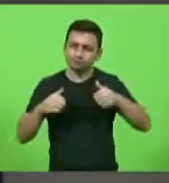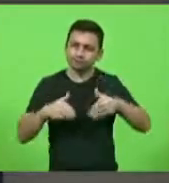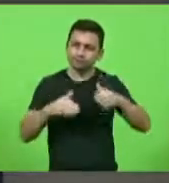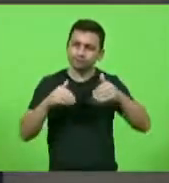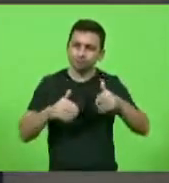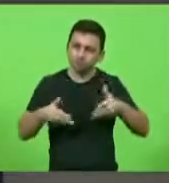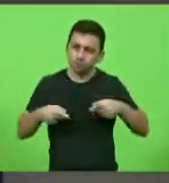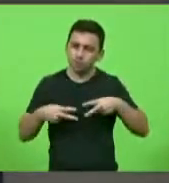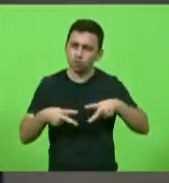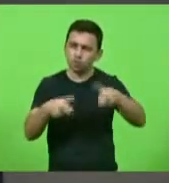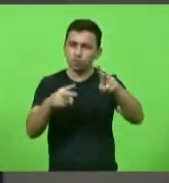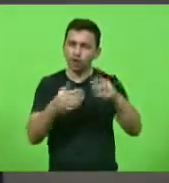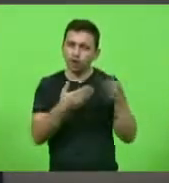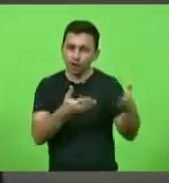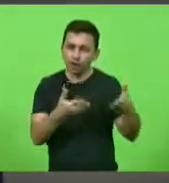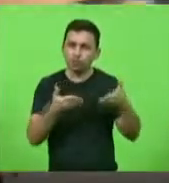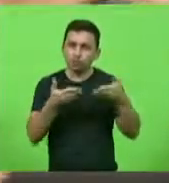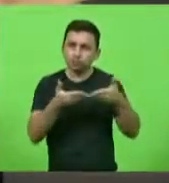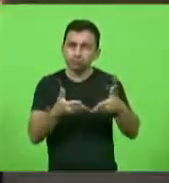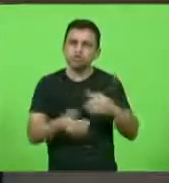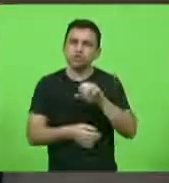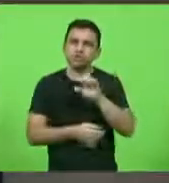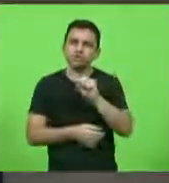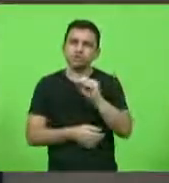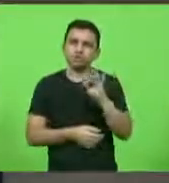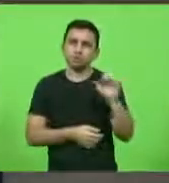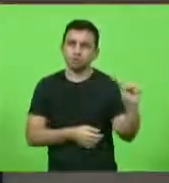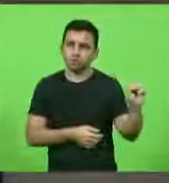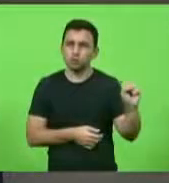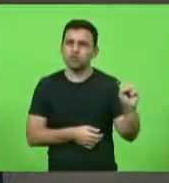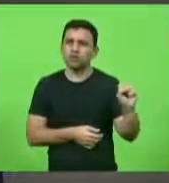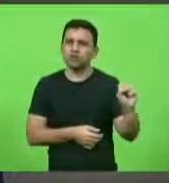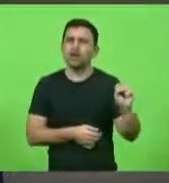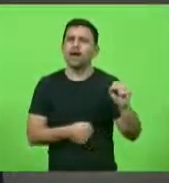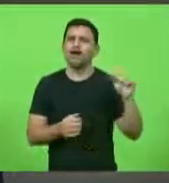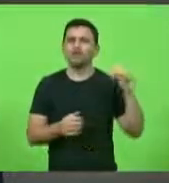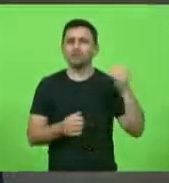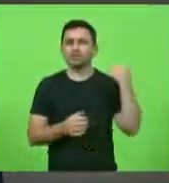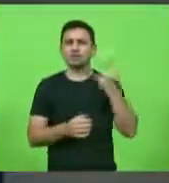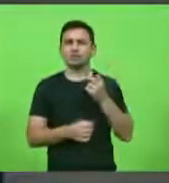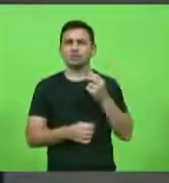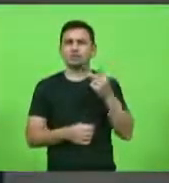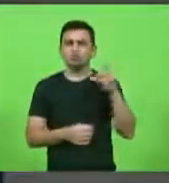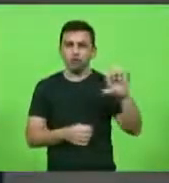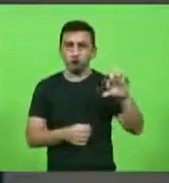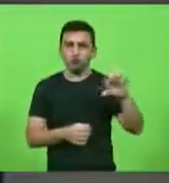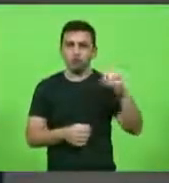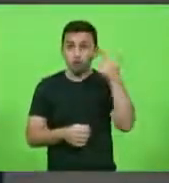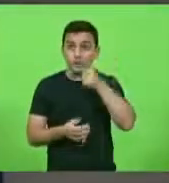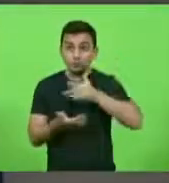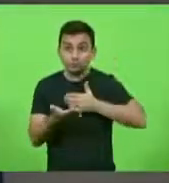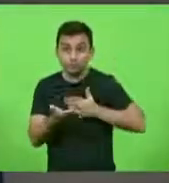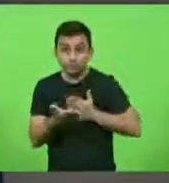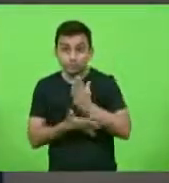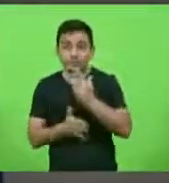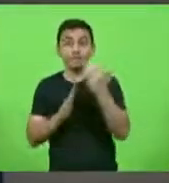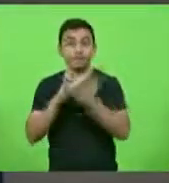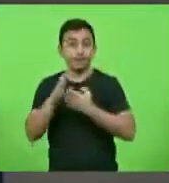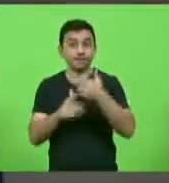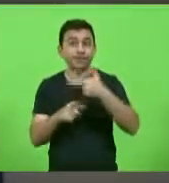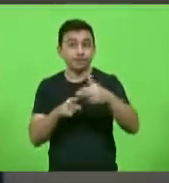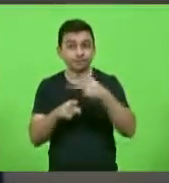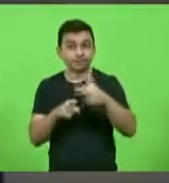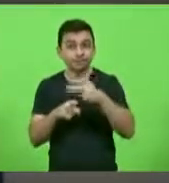granelheiro de São Francisco do Sul e pois bem desde 2019 aí houve a homologação das empresas vencedoras